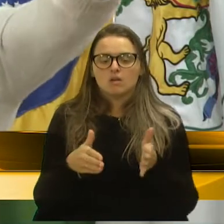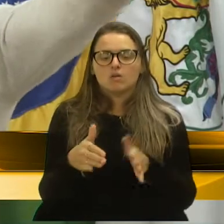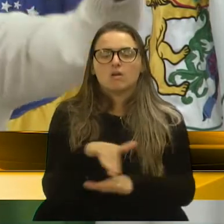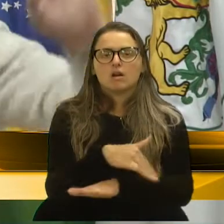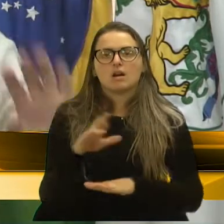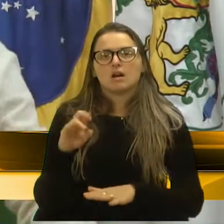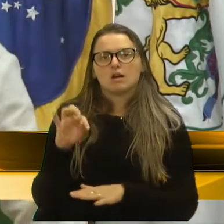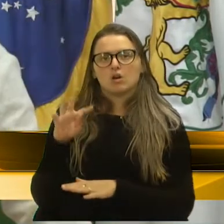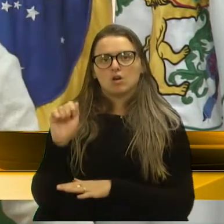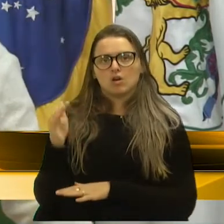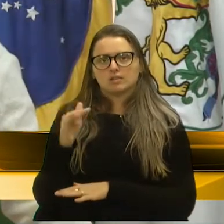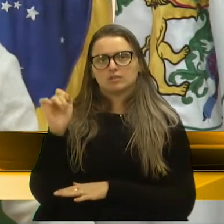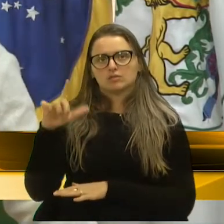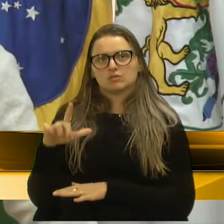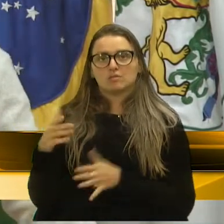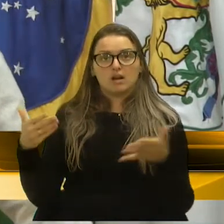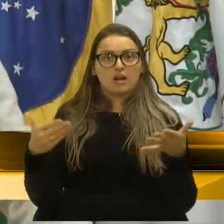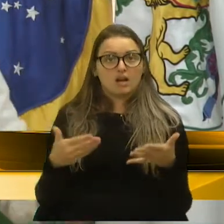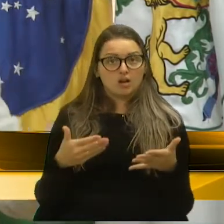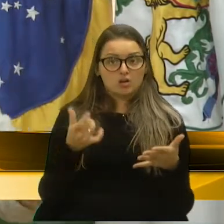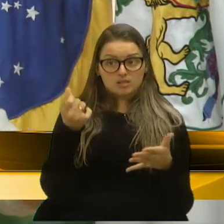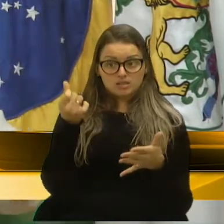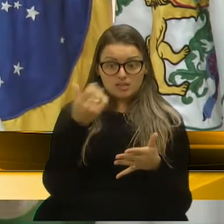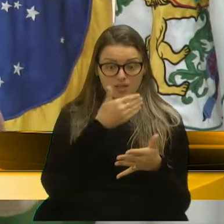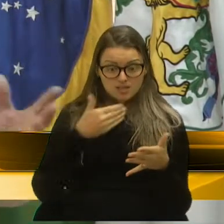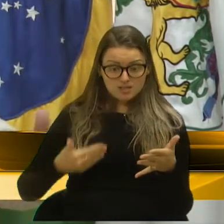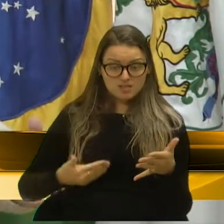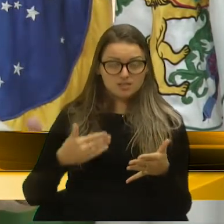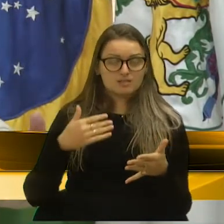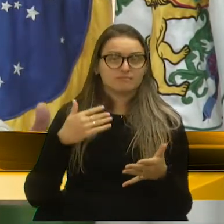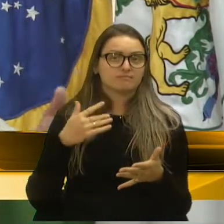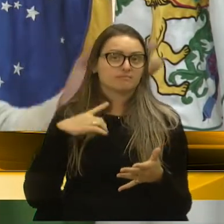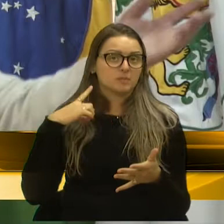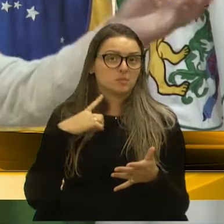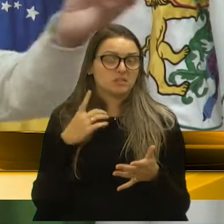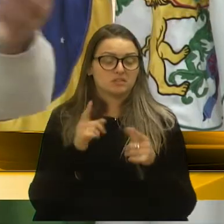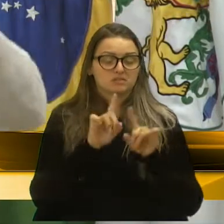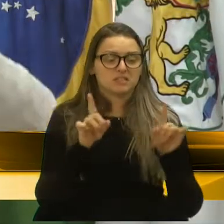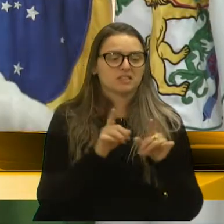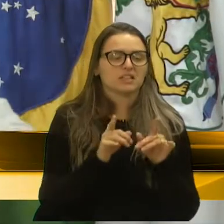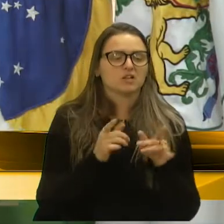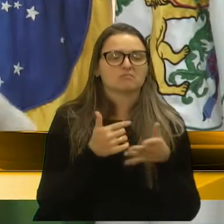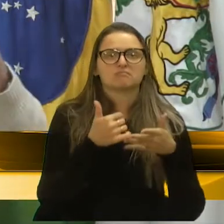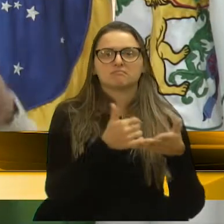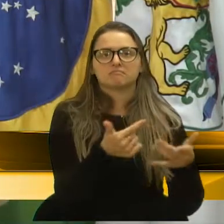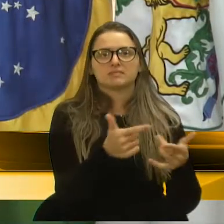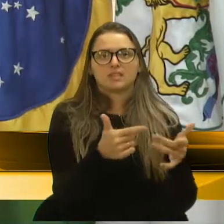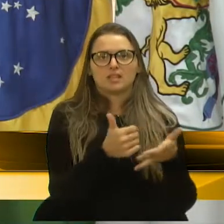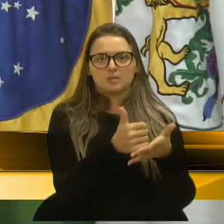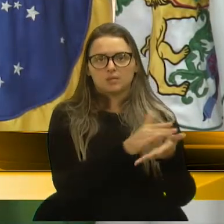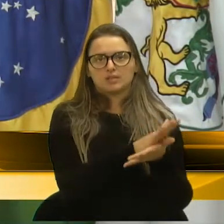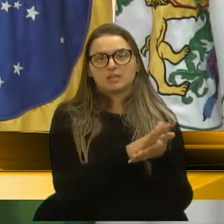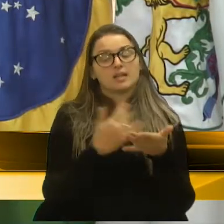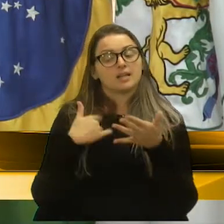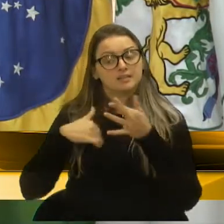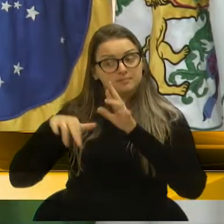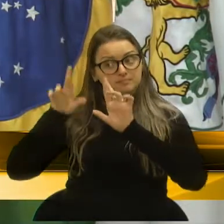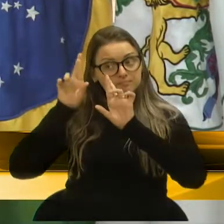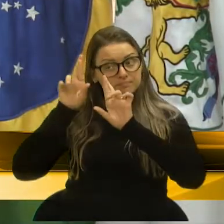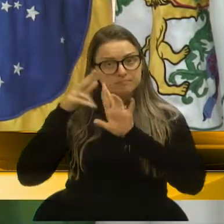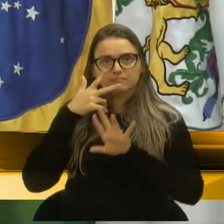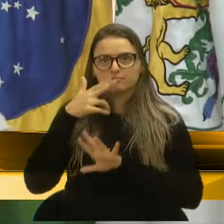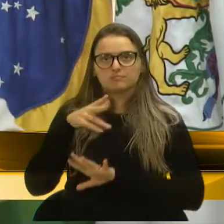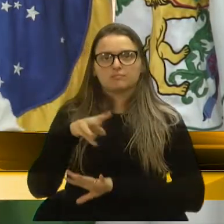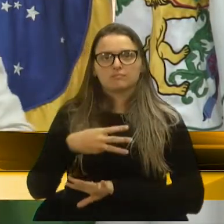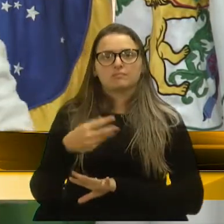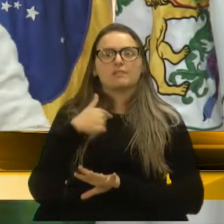governadores, agora ninguém dá manutenção. e esse negócio da visata é deixar ali, então eu estou torcendo, como